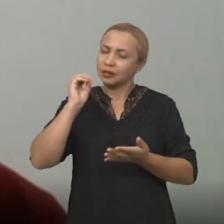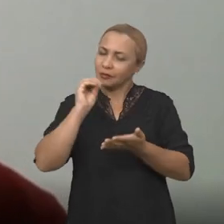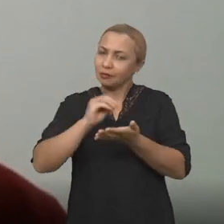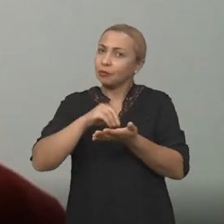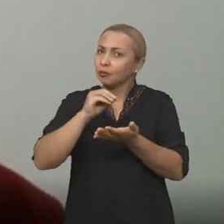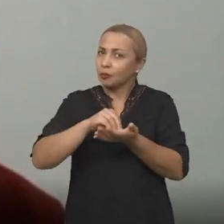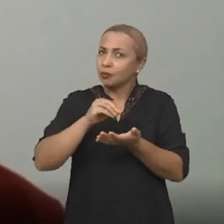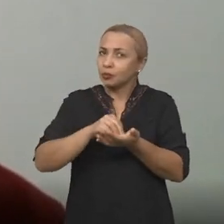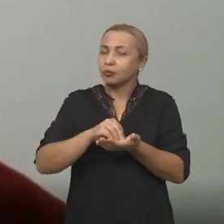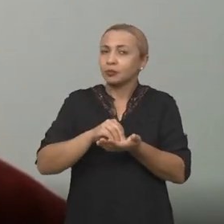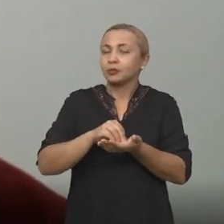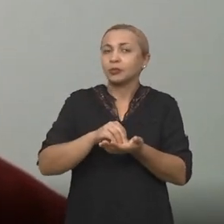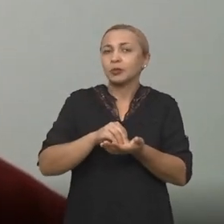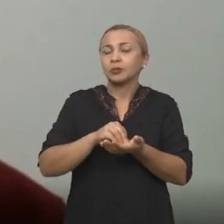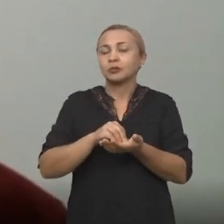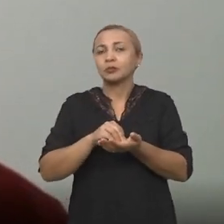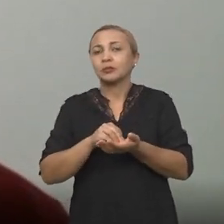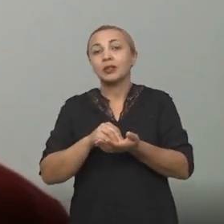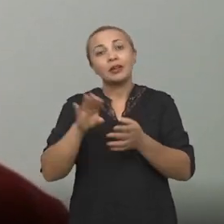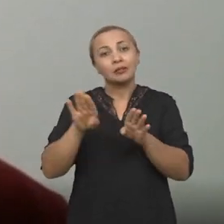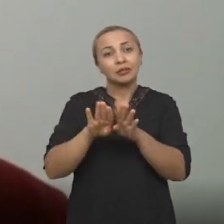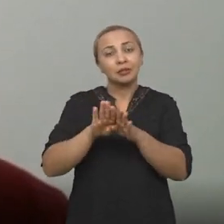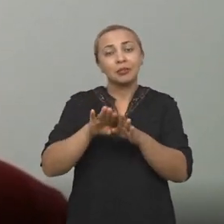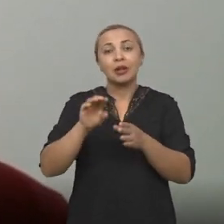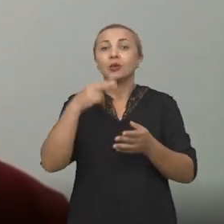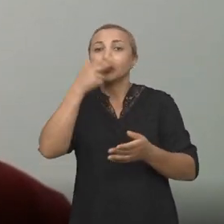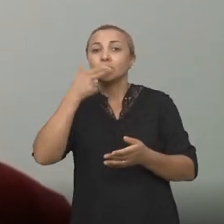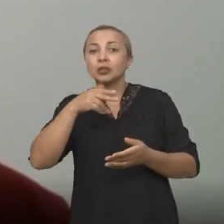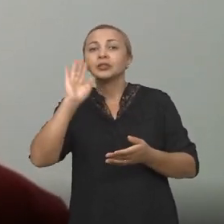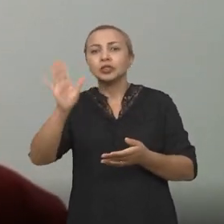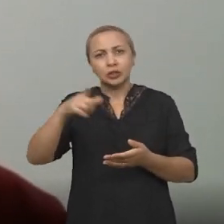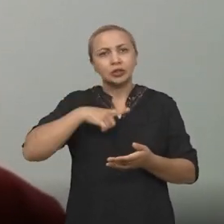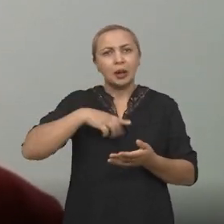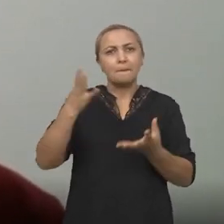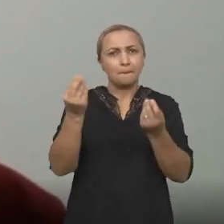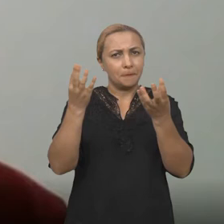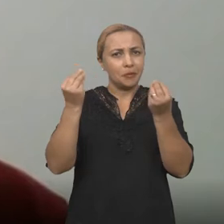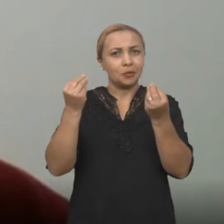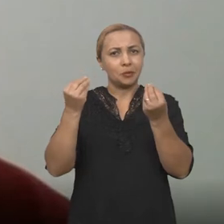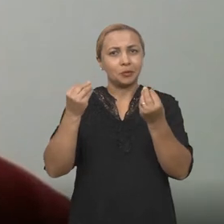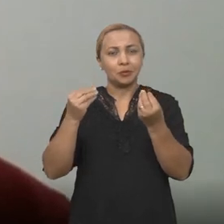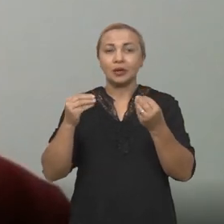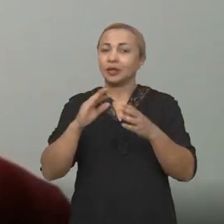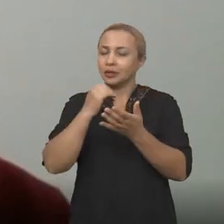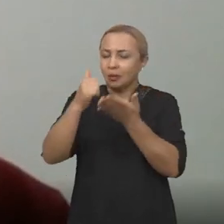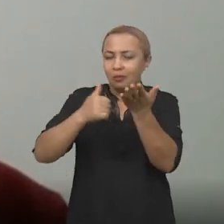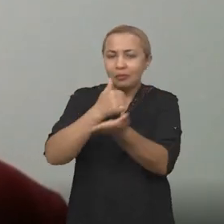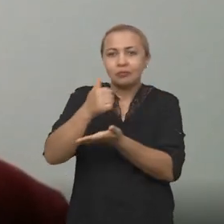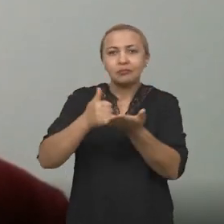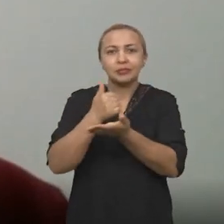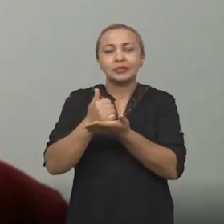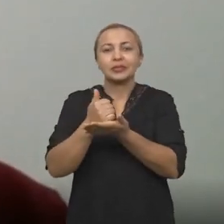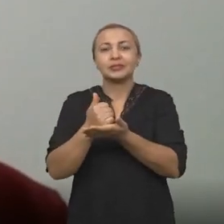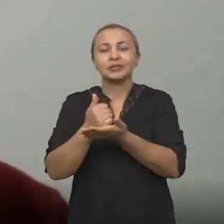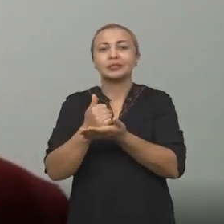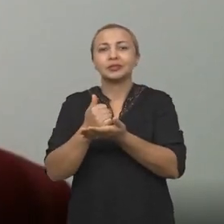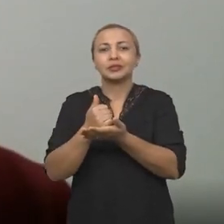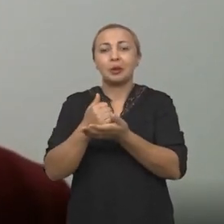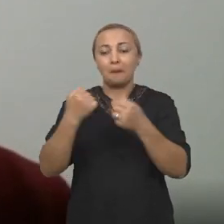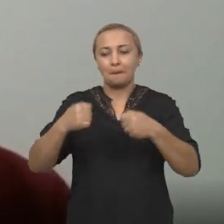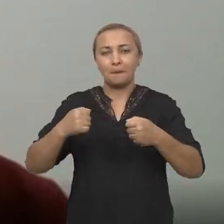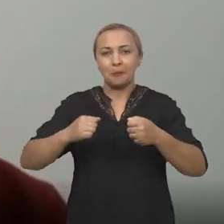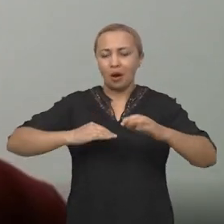deficiência, ou seja, que está em falta e aquele que está em excesso. E com base nisso aí, ele pode